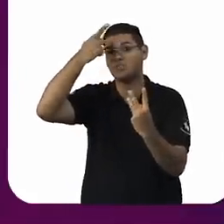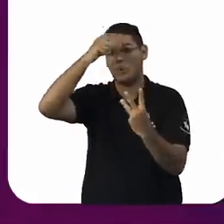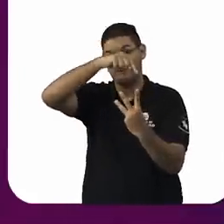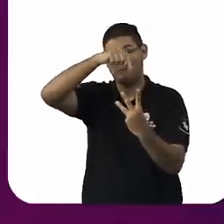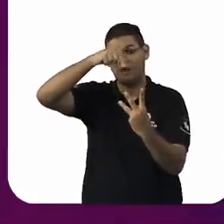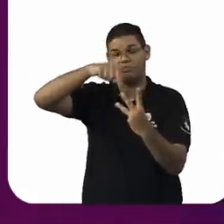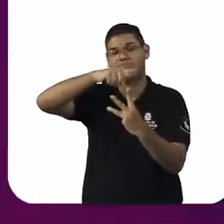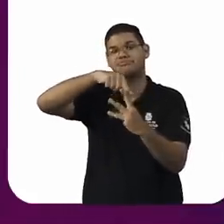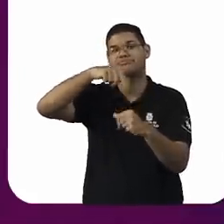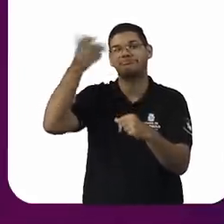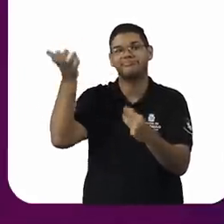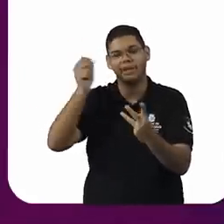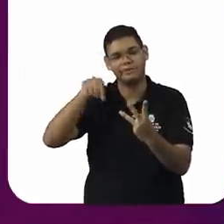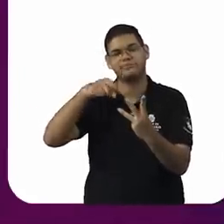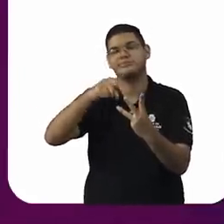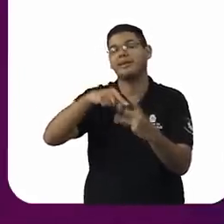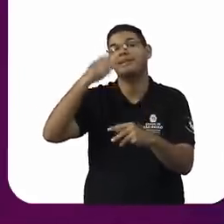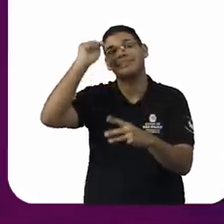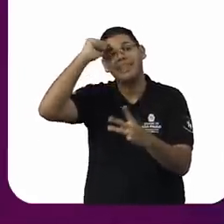Nós somos maioria.